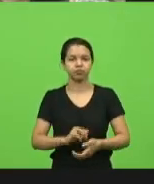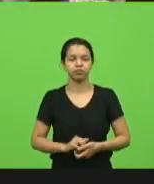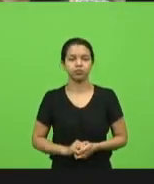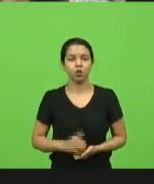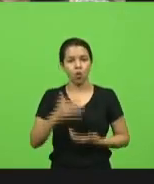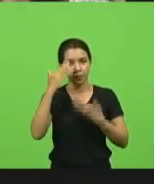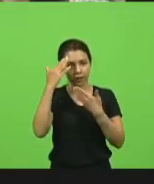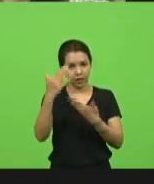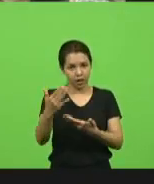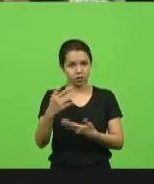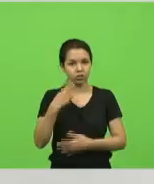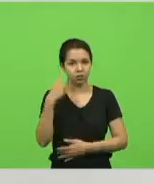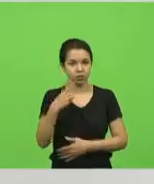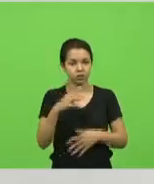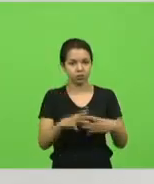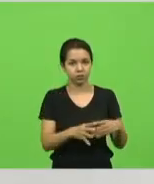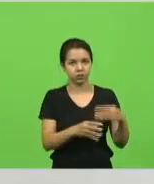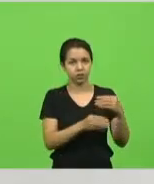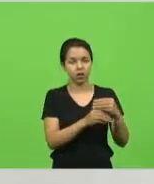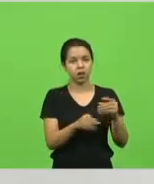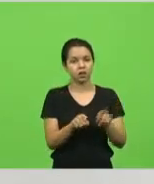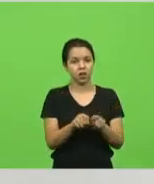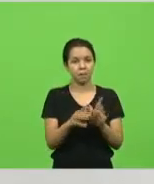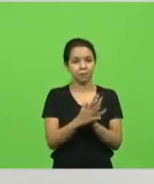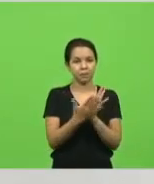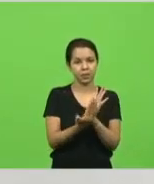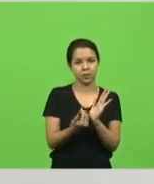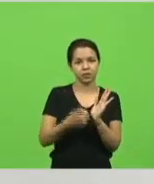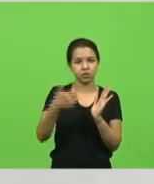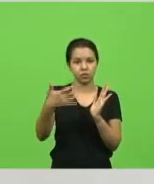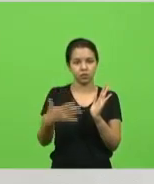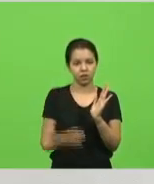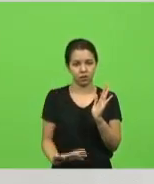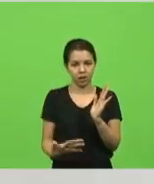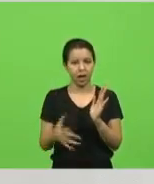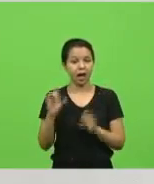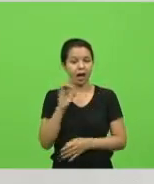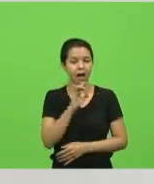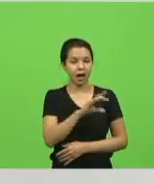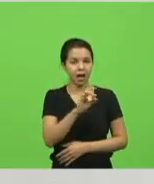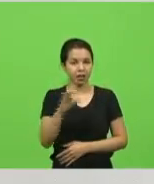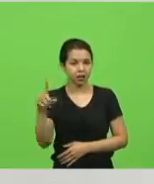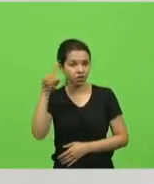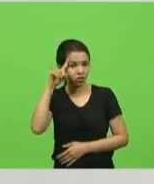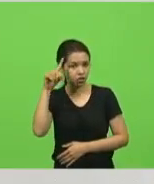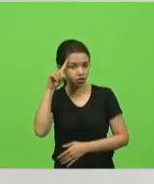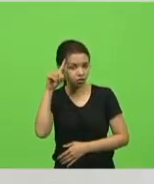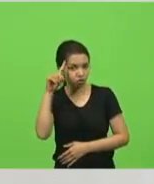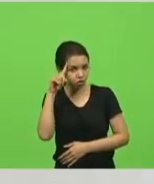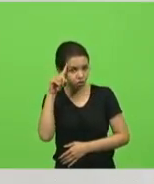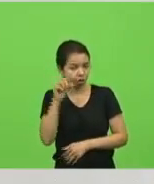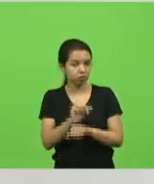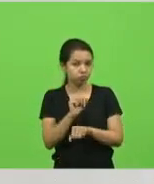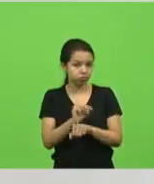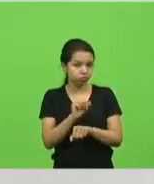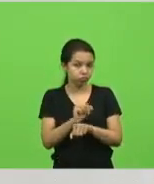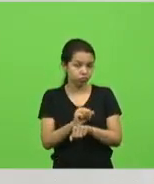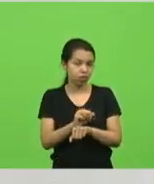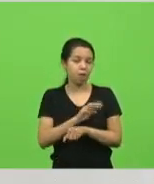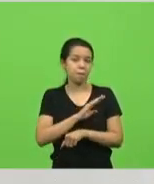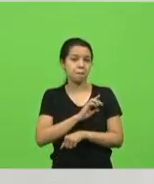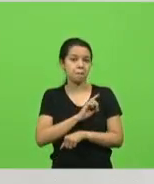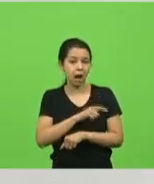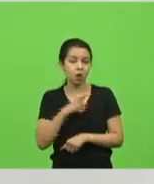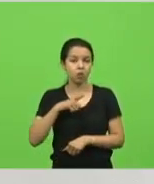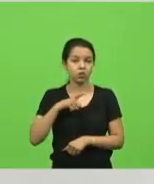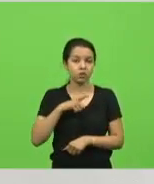deputado, pelo a parte. Tem um versículo bíblico que diz, basta a cada dia o seu mal. Então, é claro que nós temos que lutar, e é óbvio,